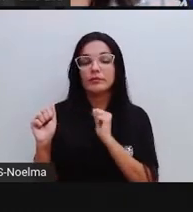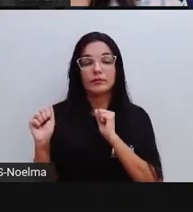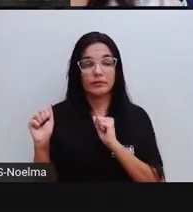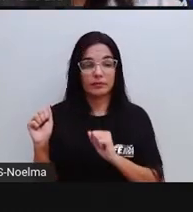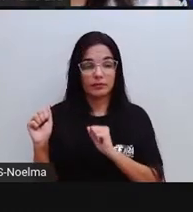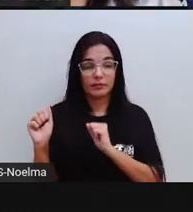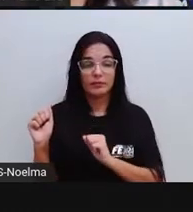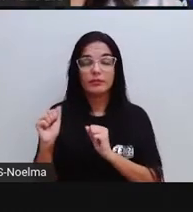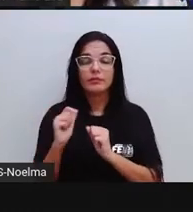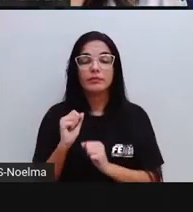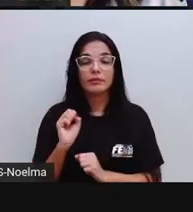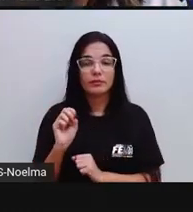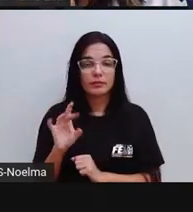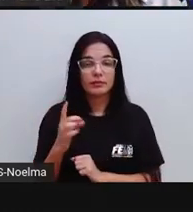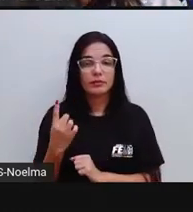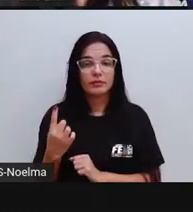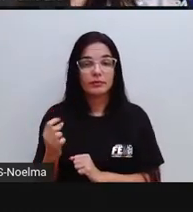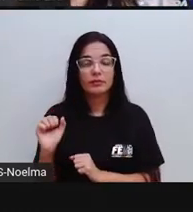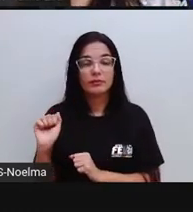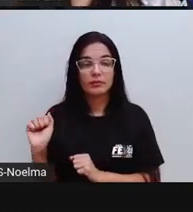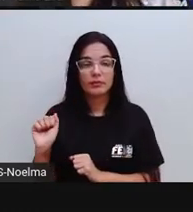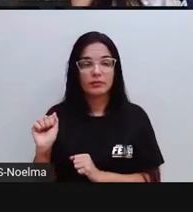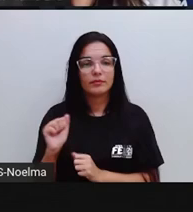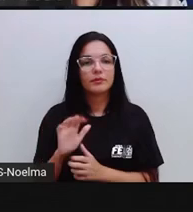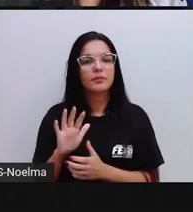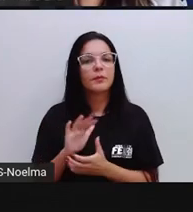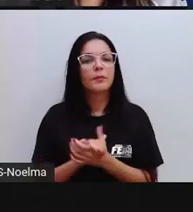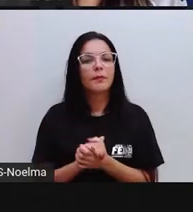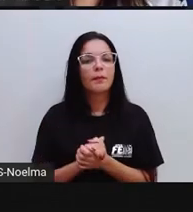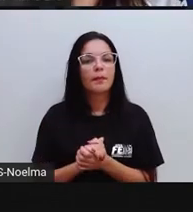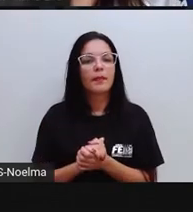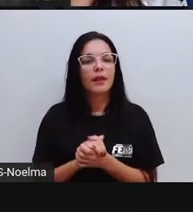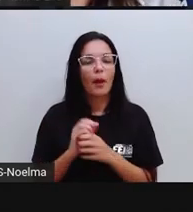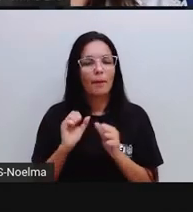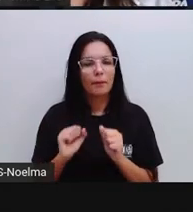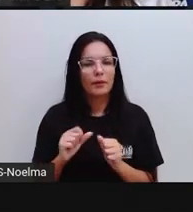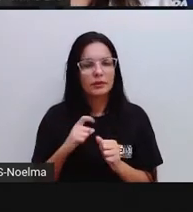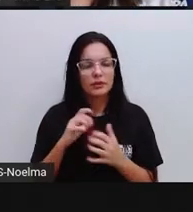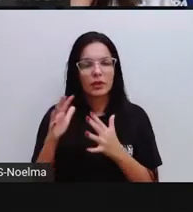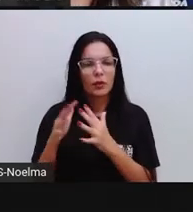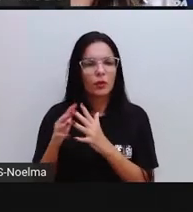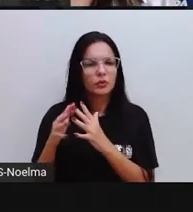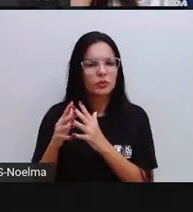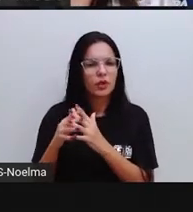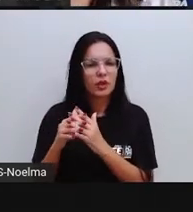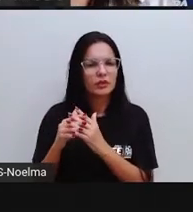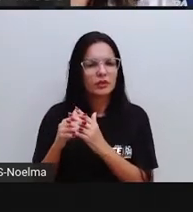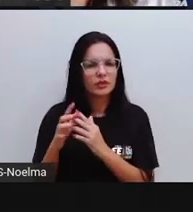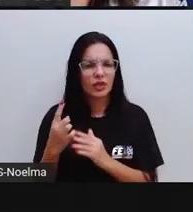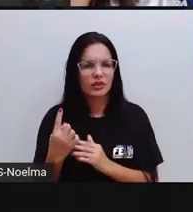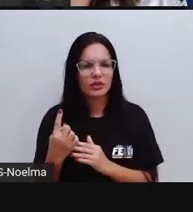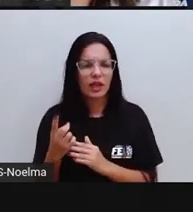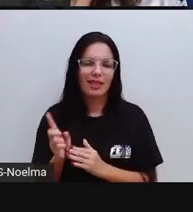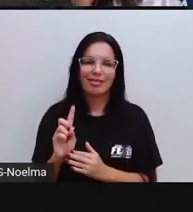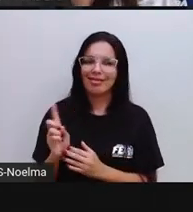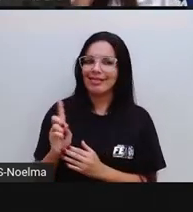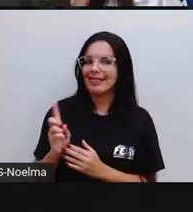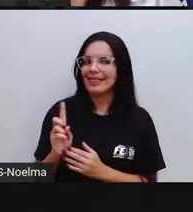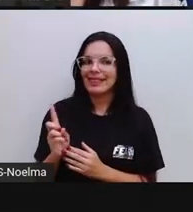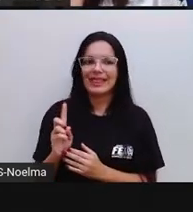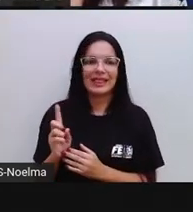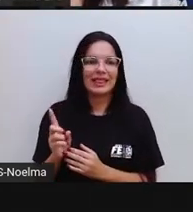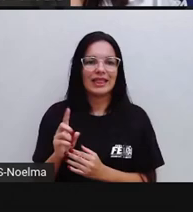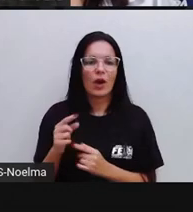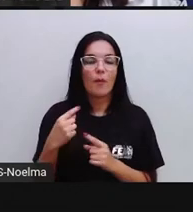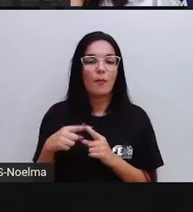palavras, tá bom? Pró, poderia ser a consoante sozinha aí na sílaba? Não poderia,